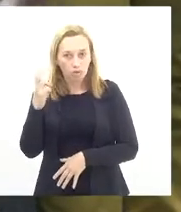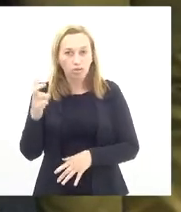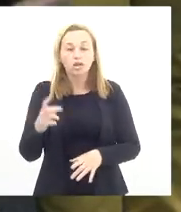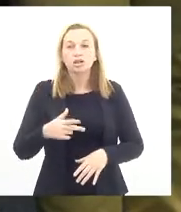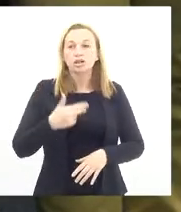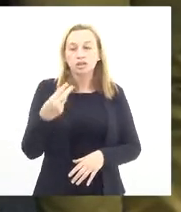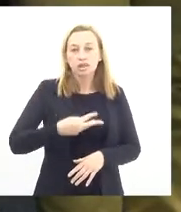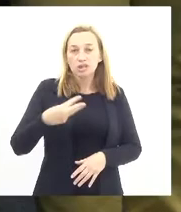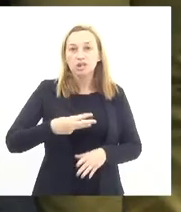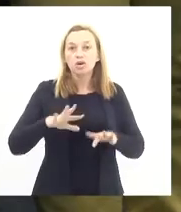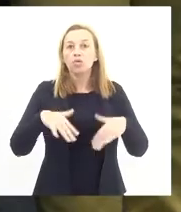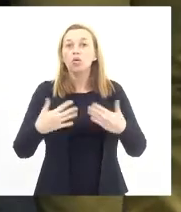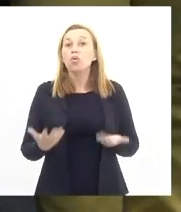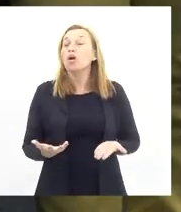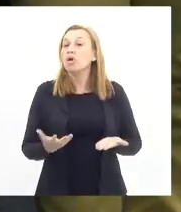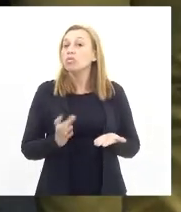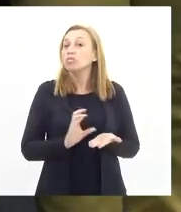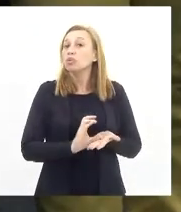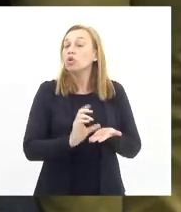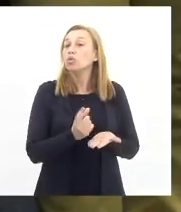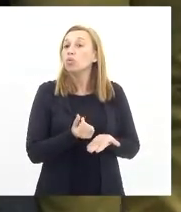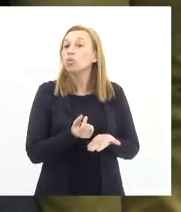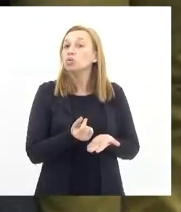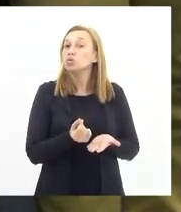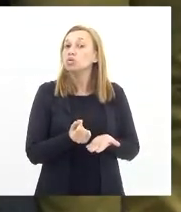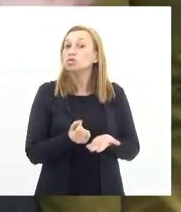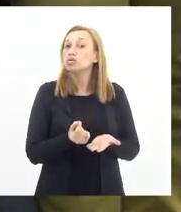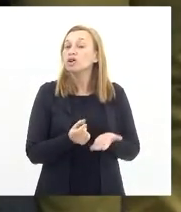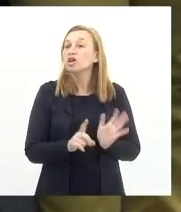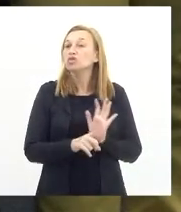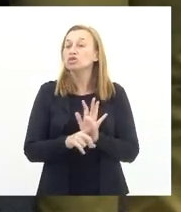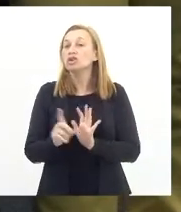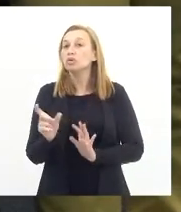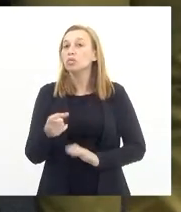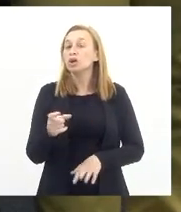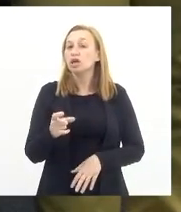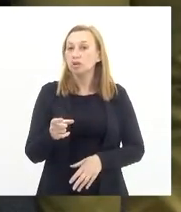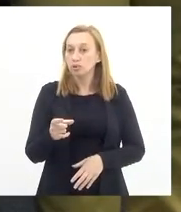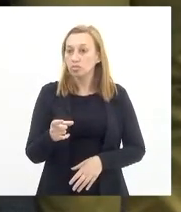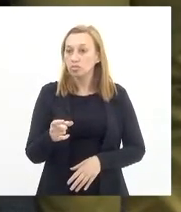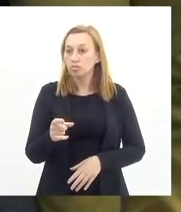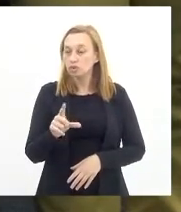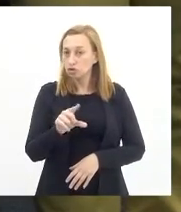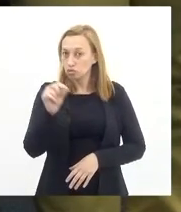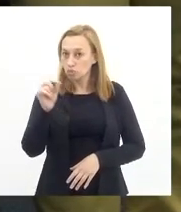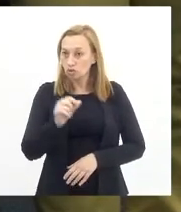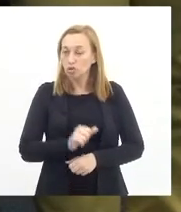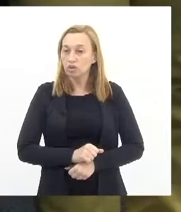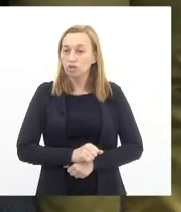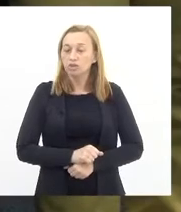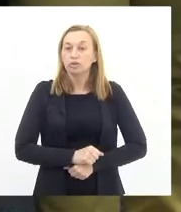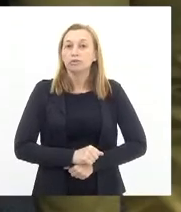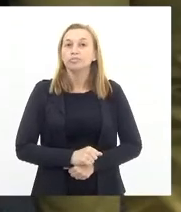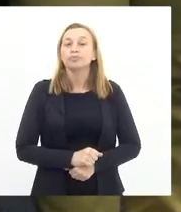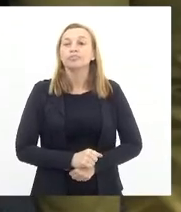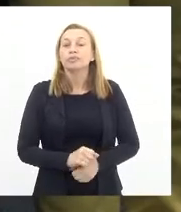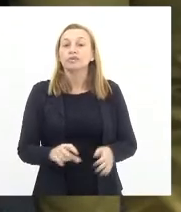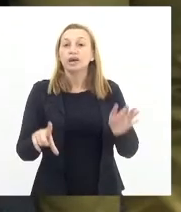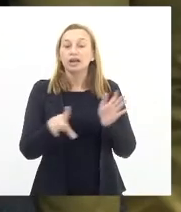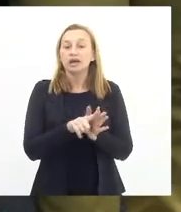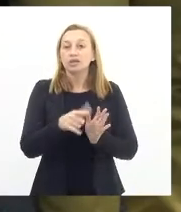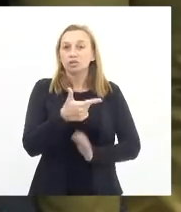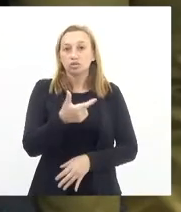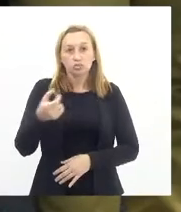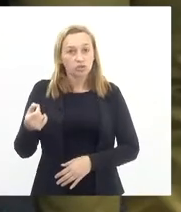quais são os recursos que vão alimentar esse crédito adicional o superávit de recursos da lei Aldir Blanc do exercício 2020